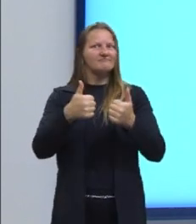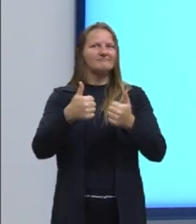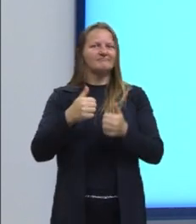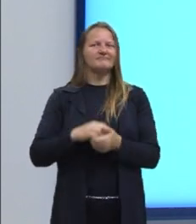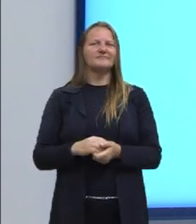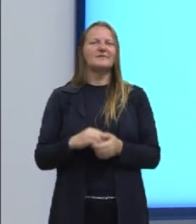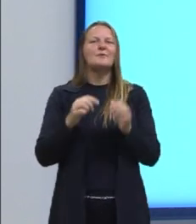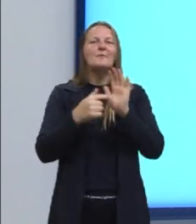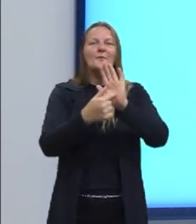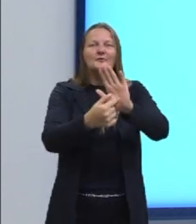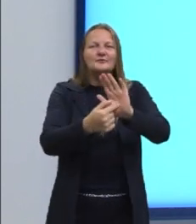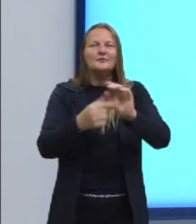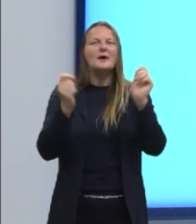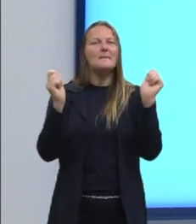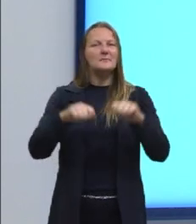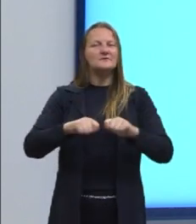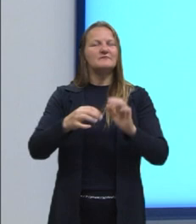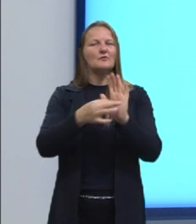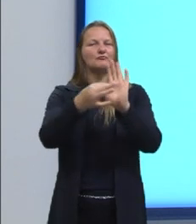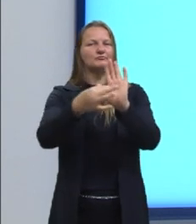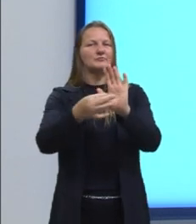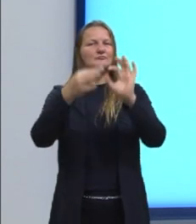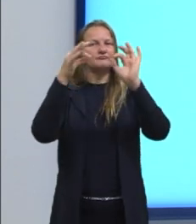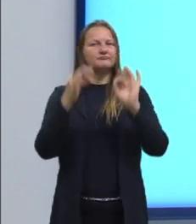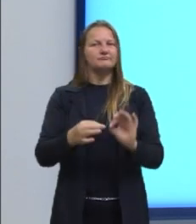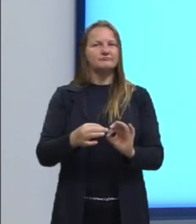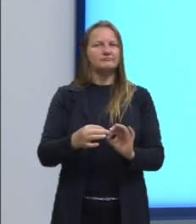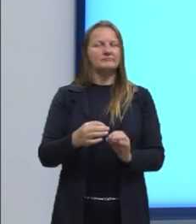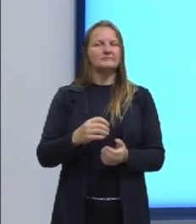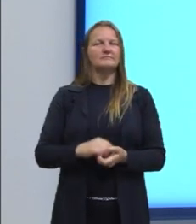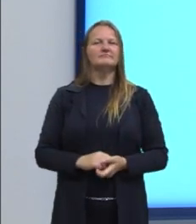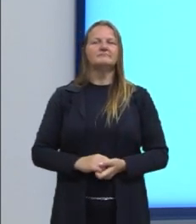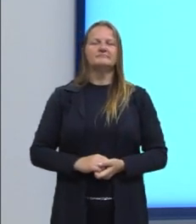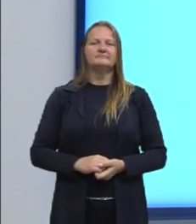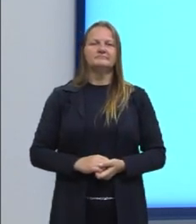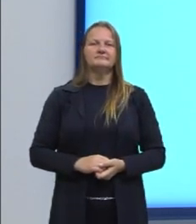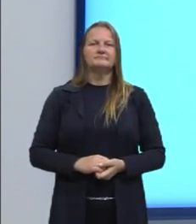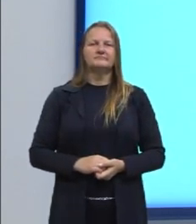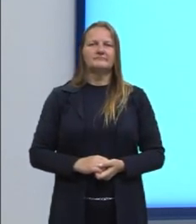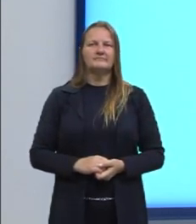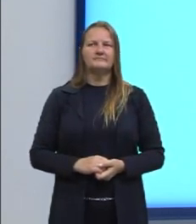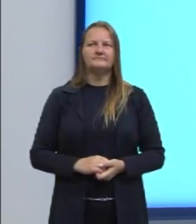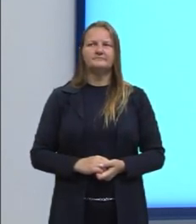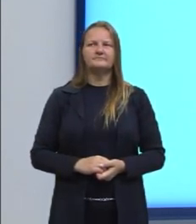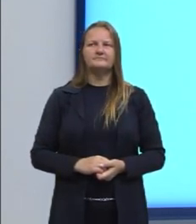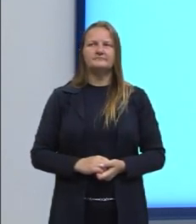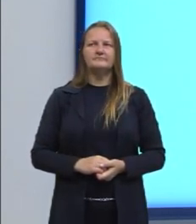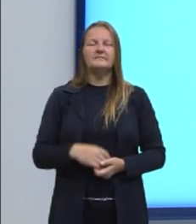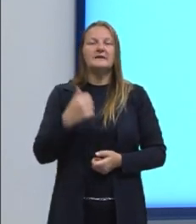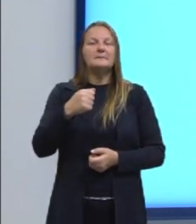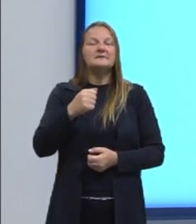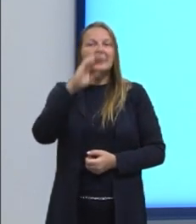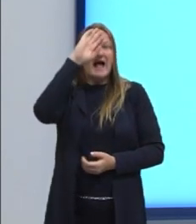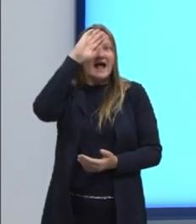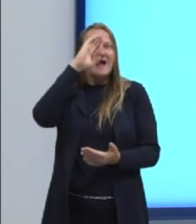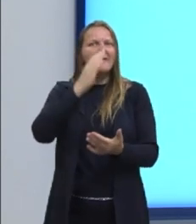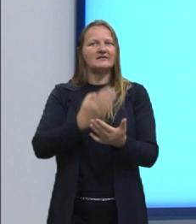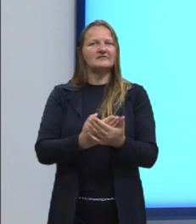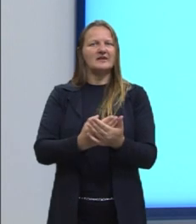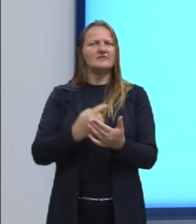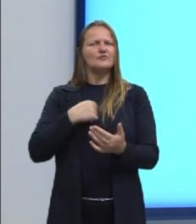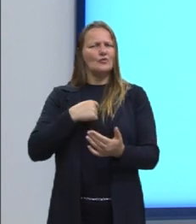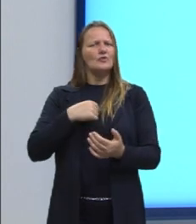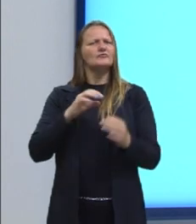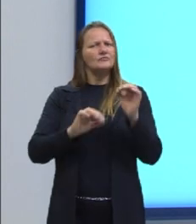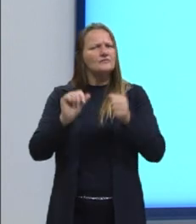mostrando, então, essa argumentação consistente. Nós precisamos também acreditar naquilo que nós